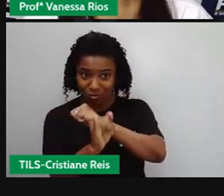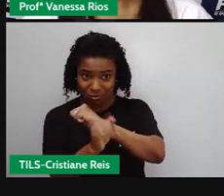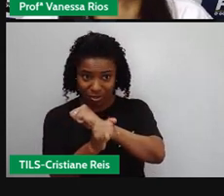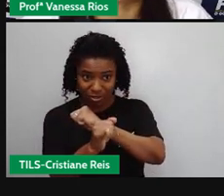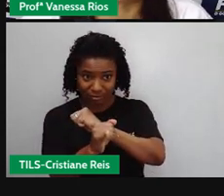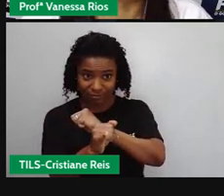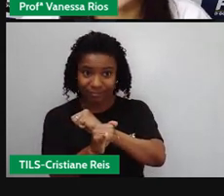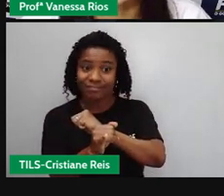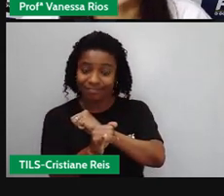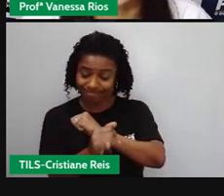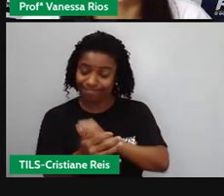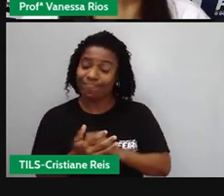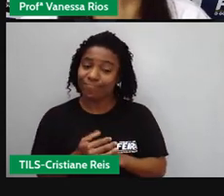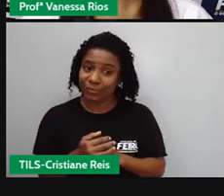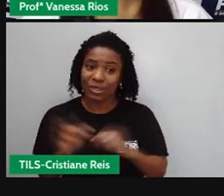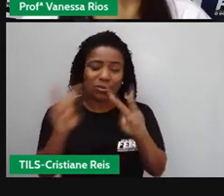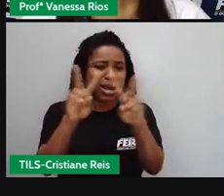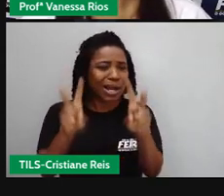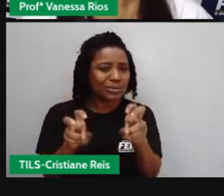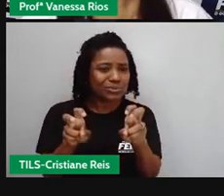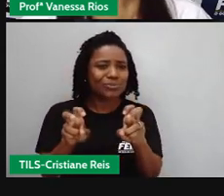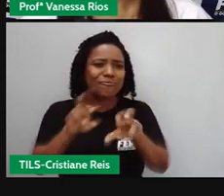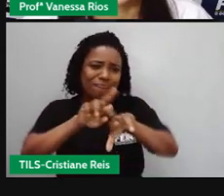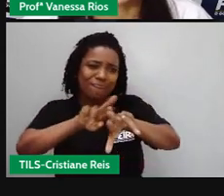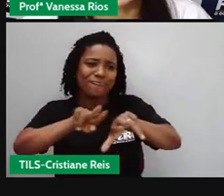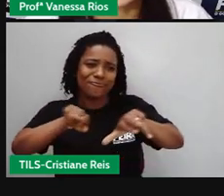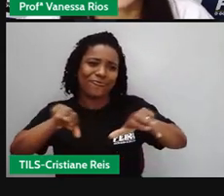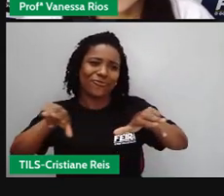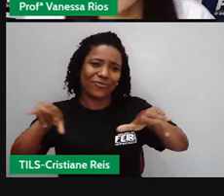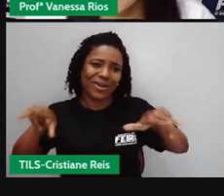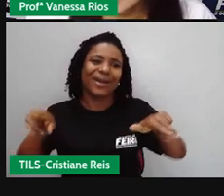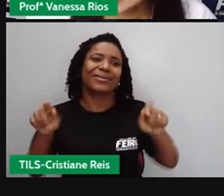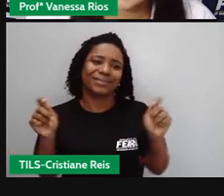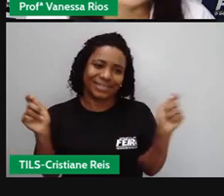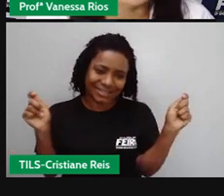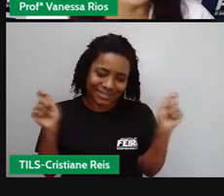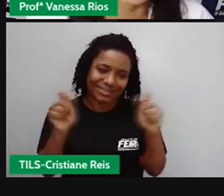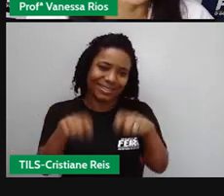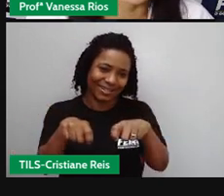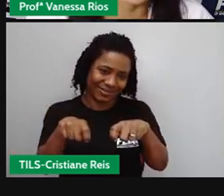aparecem apresentadas aos leitores de diversas formas.